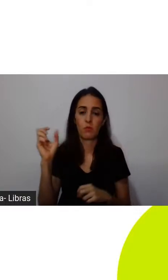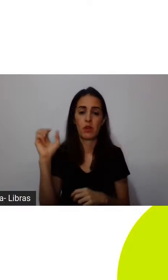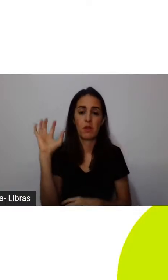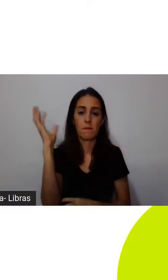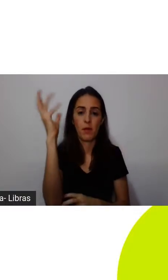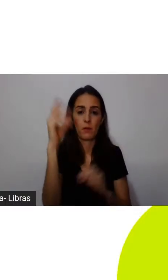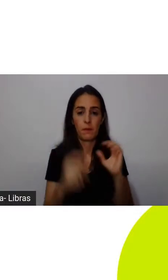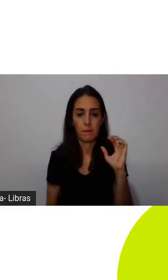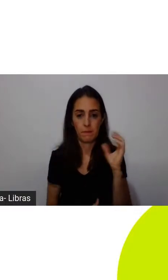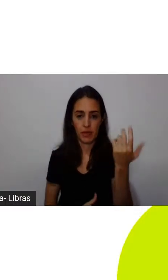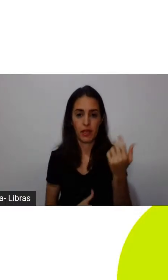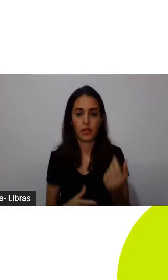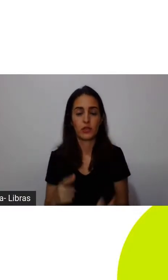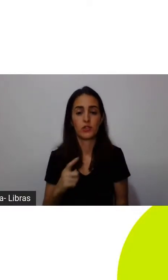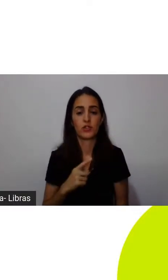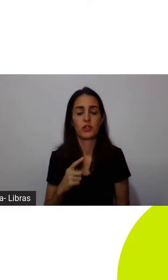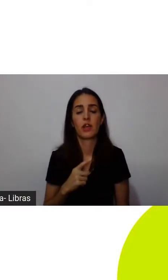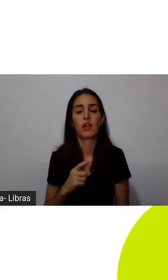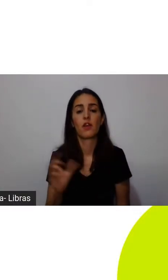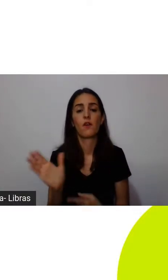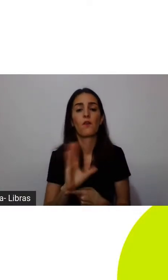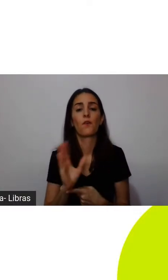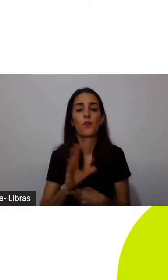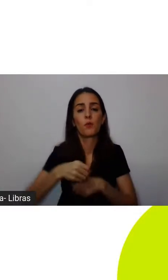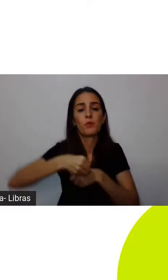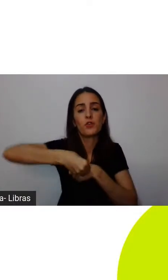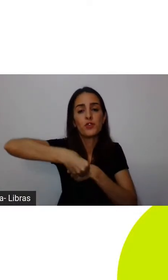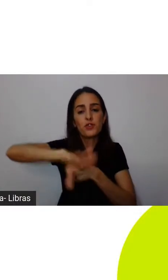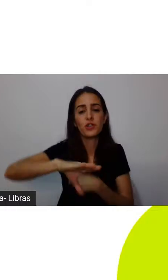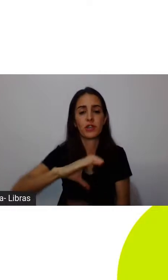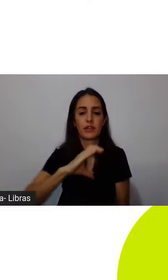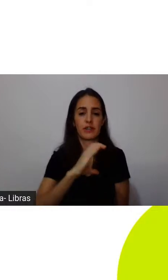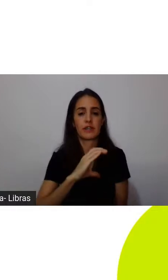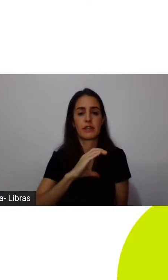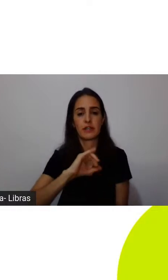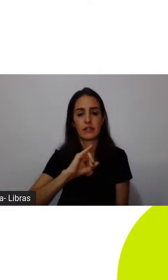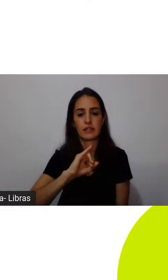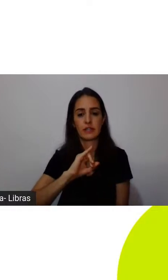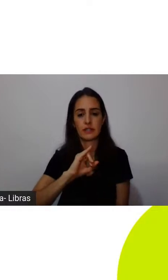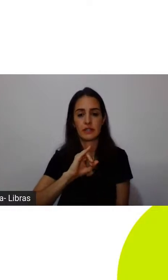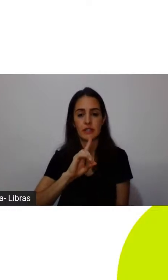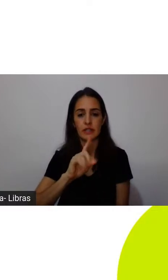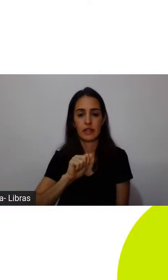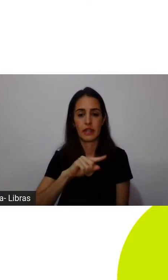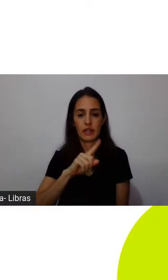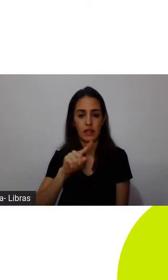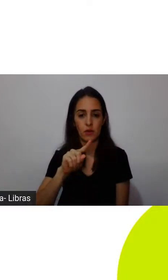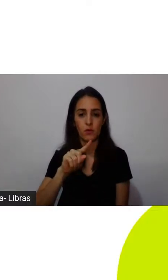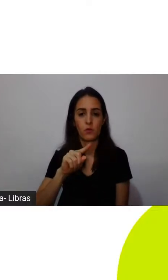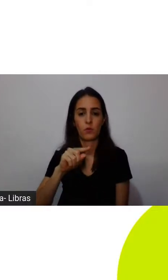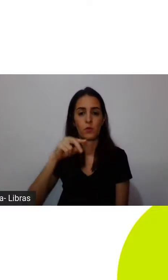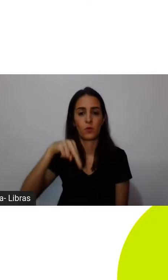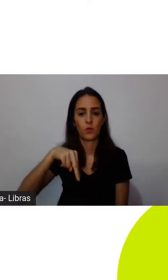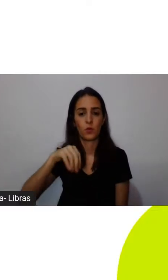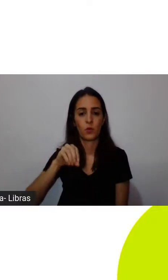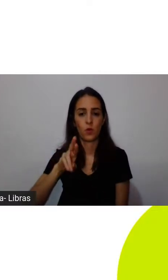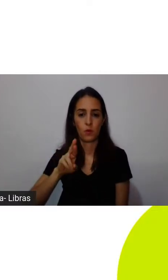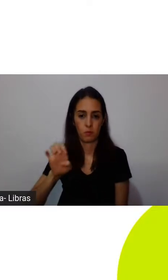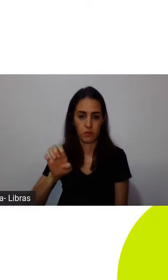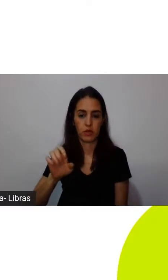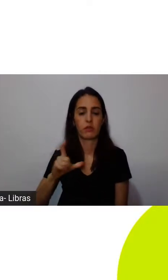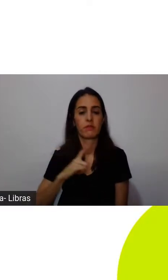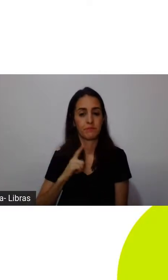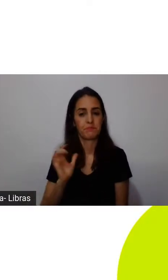Cidadão Nobel, que está na mostra Futuros Presentes, em parceria com o Sesc São Paulo e a Unique.